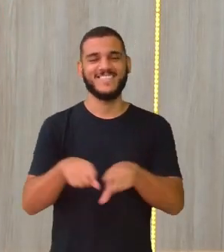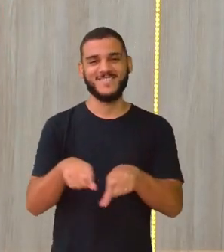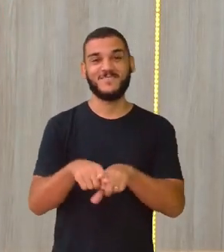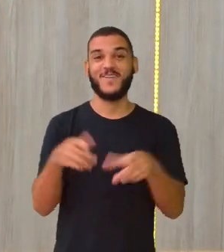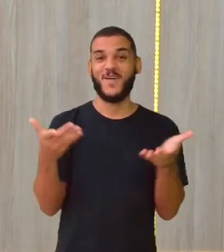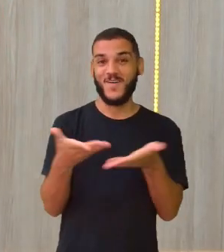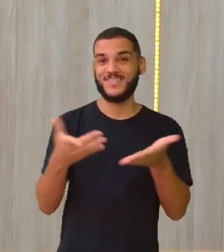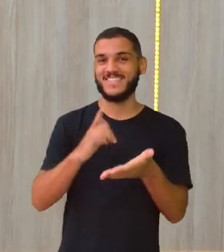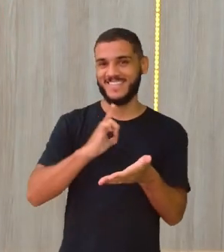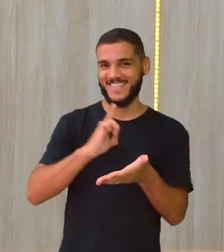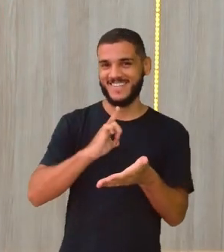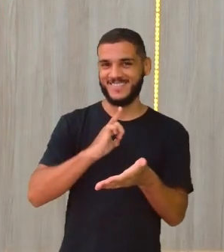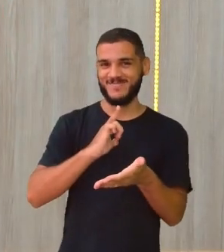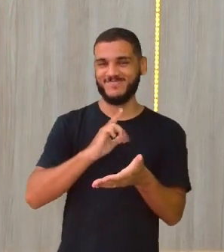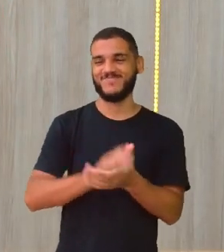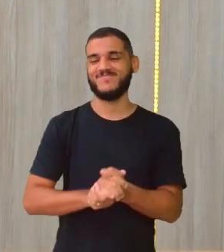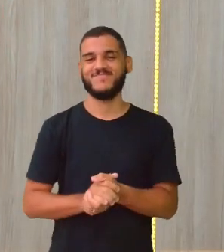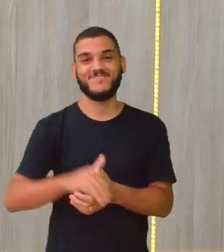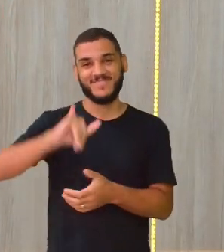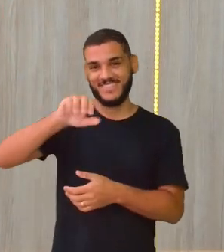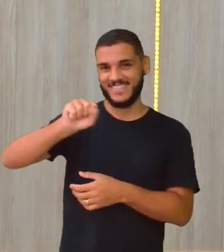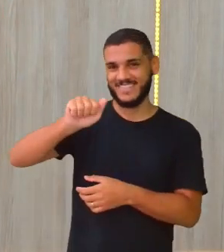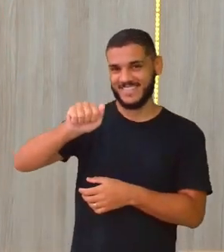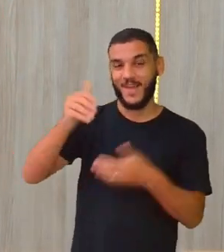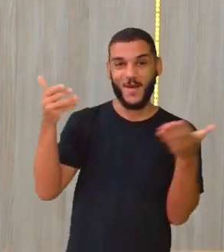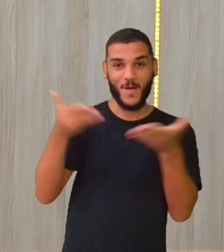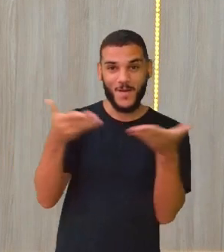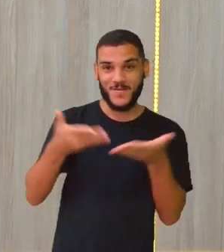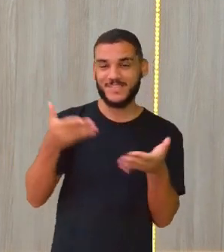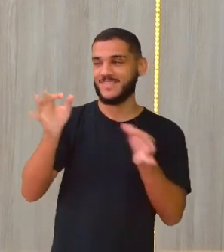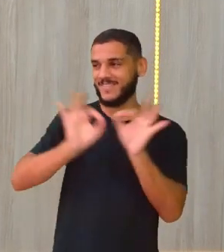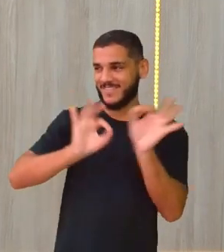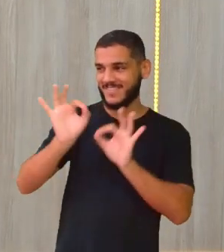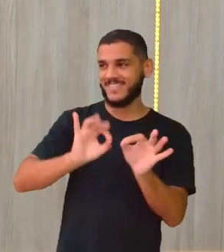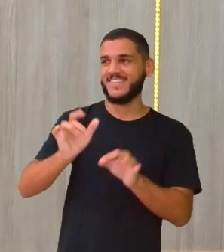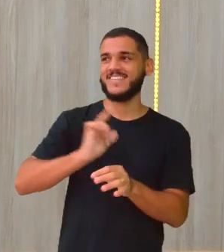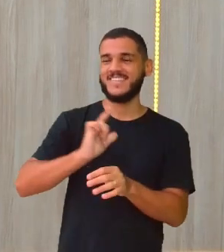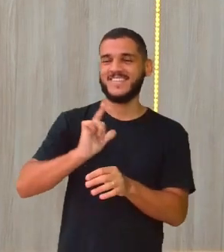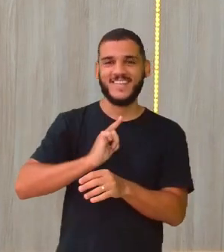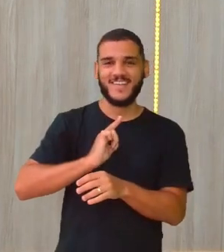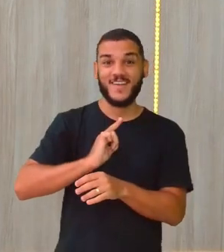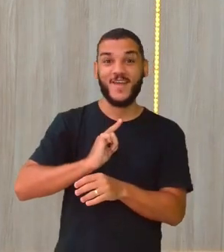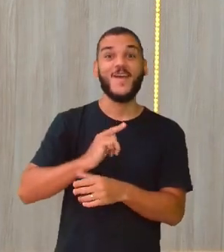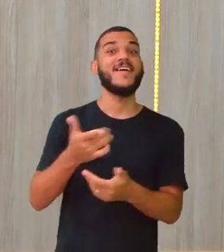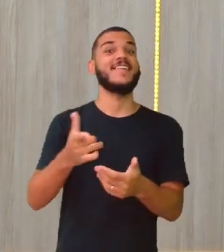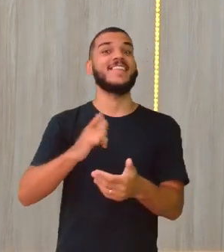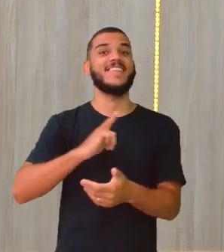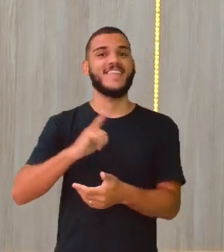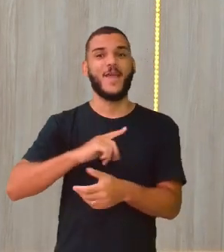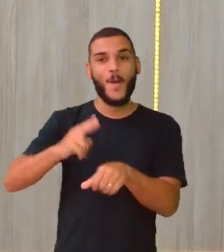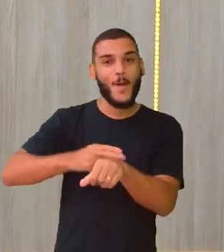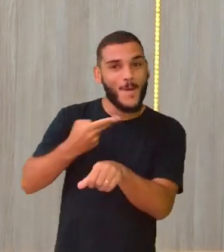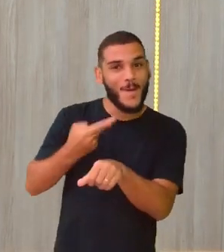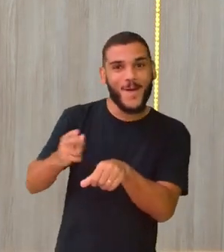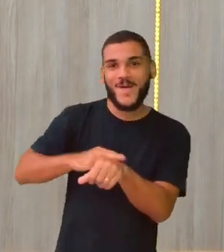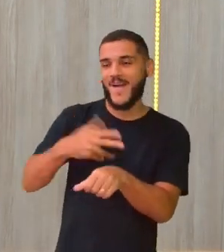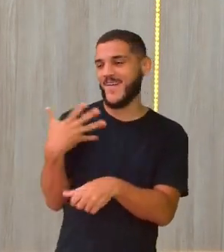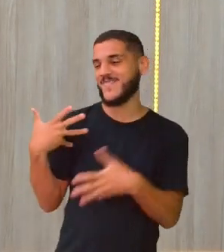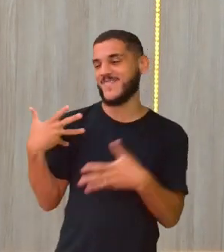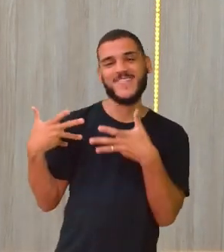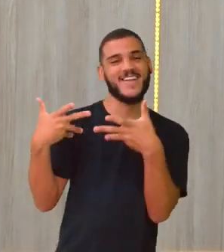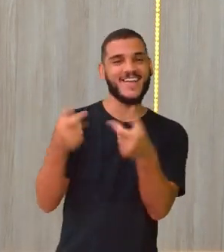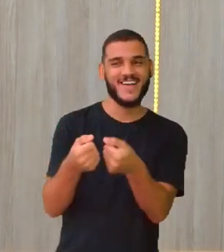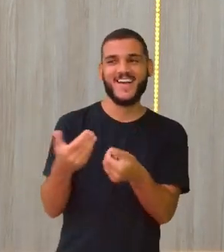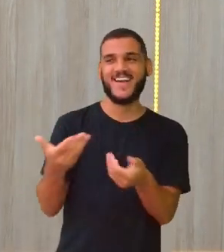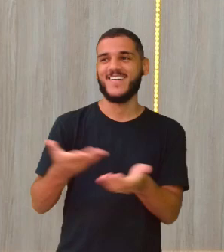tem, viu? Isa hoje preparou, Isa hoje trouxe. Olha a trufa maravilhosa, para a